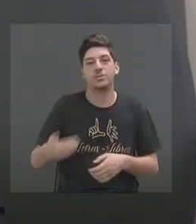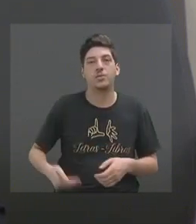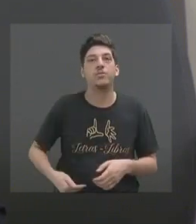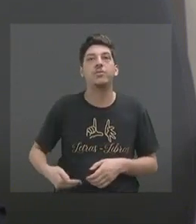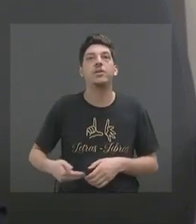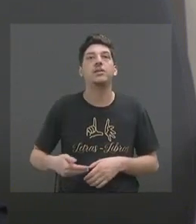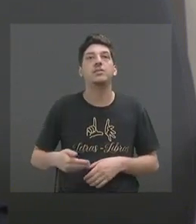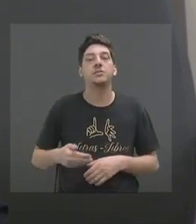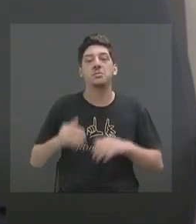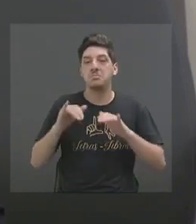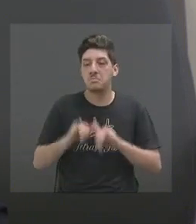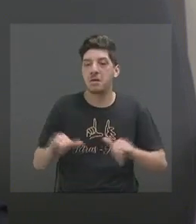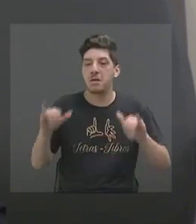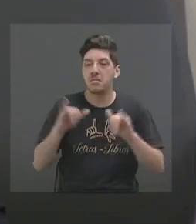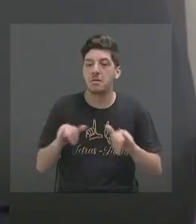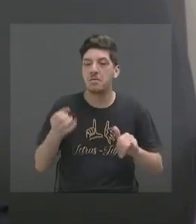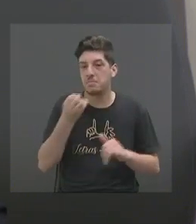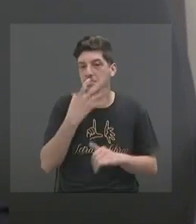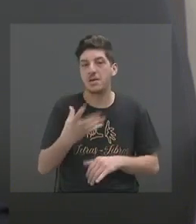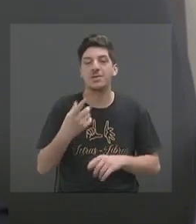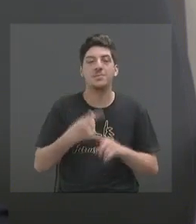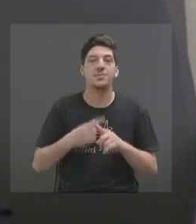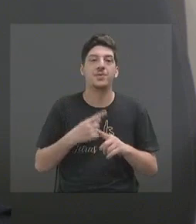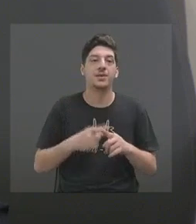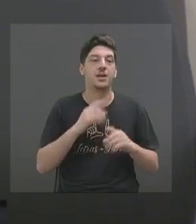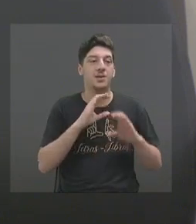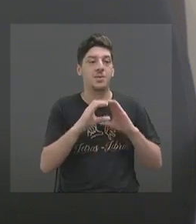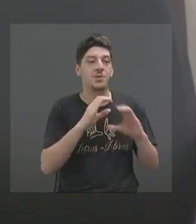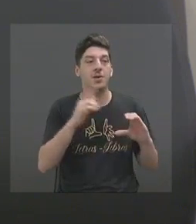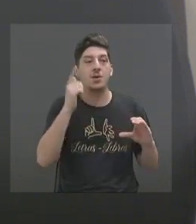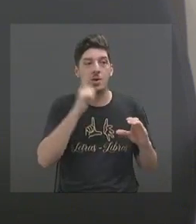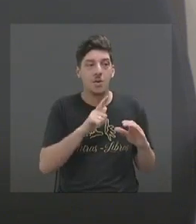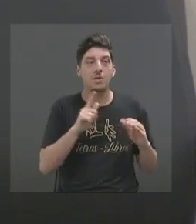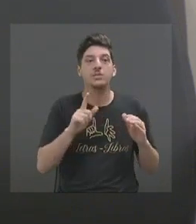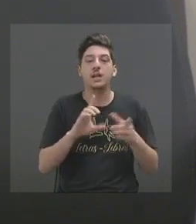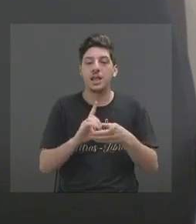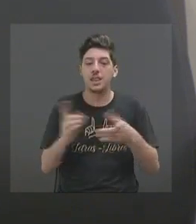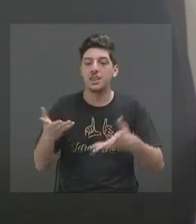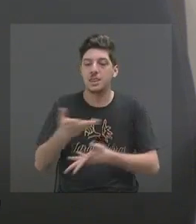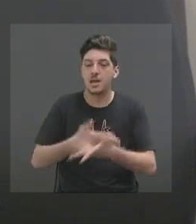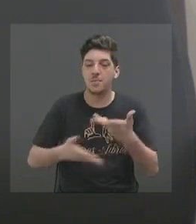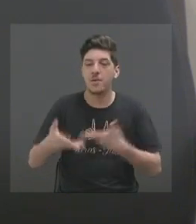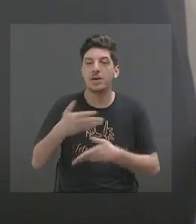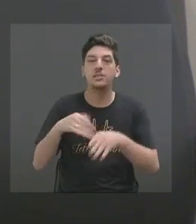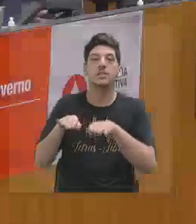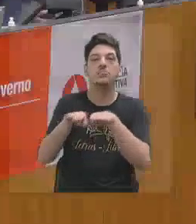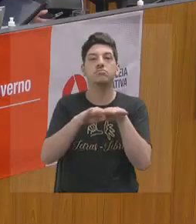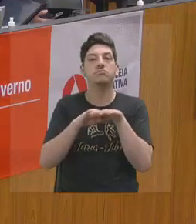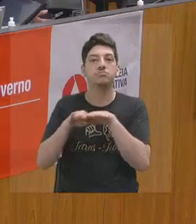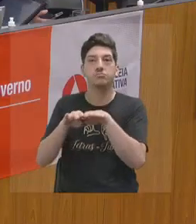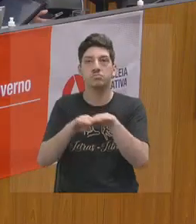feito, porque é ela que mantém o espaço democrático funcionando.